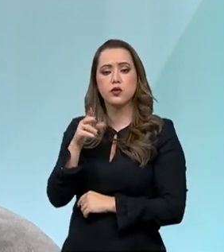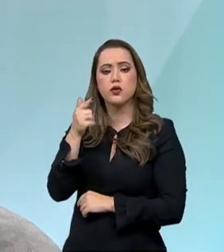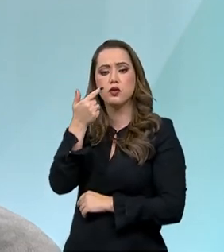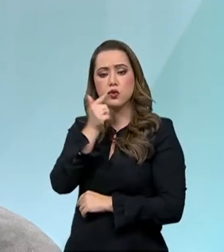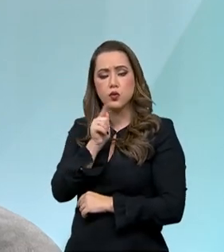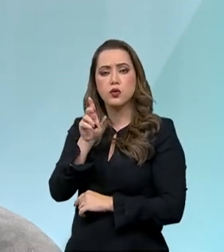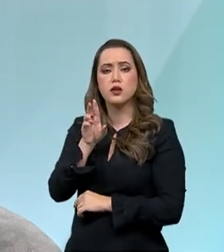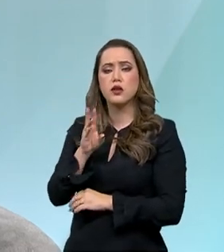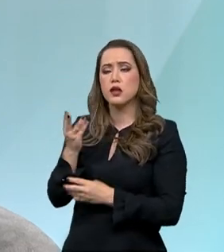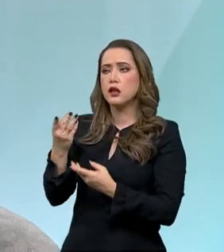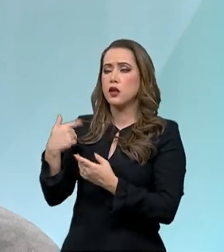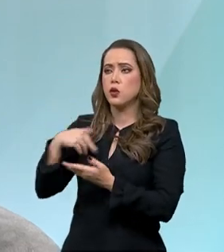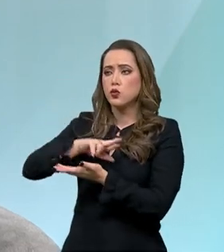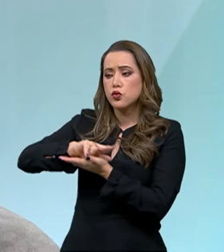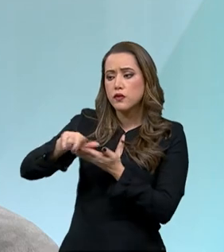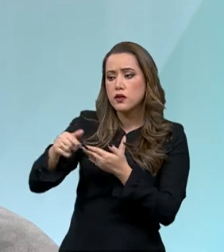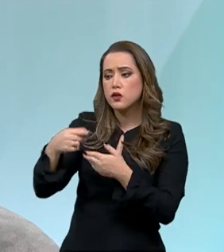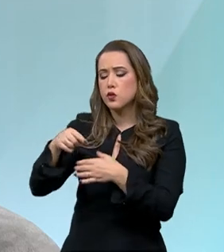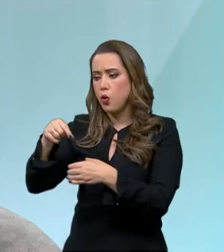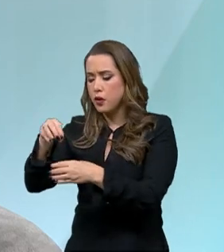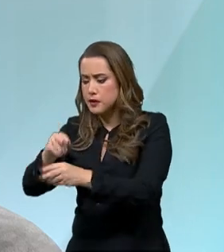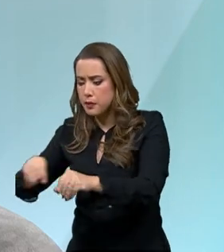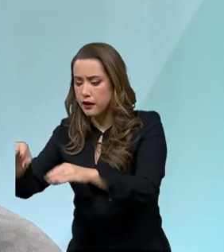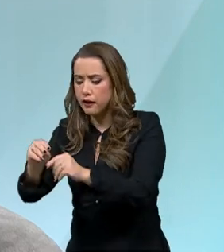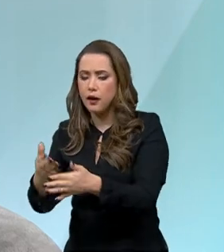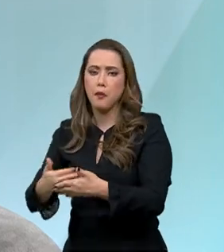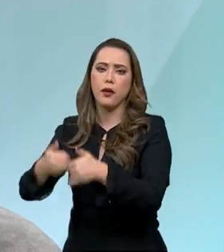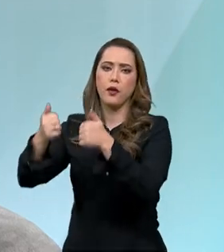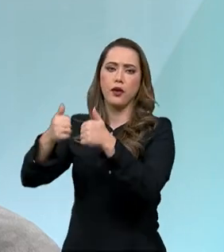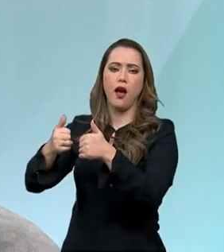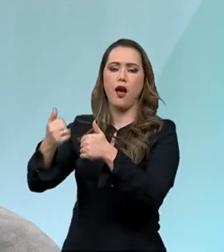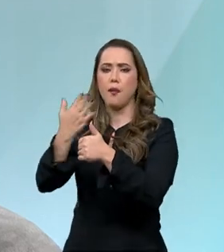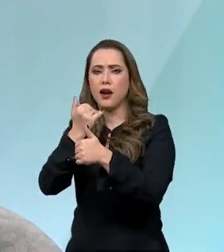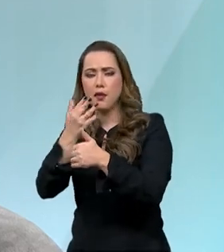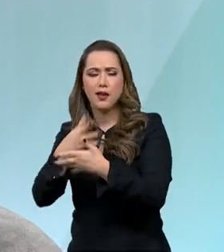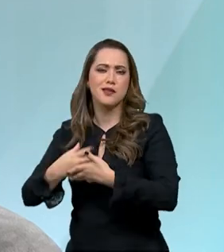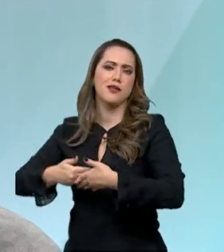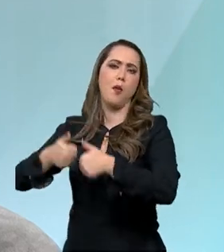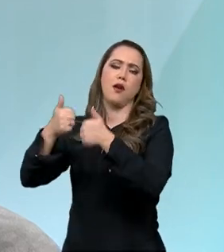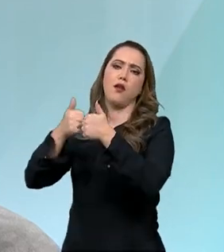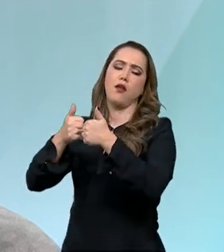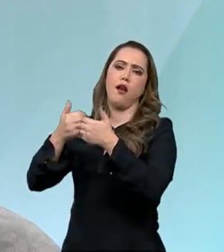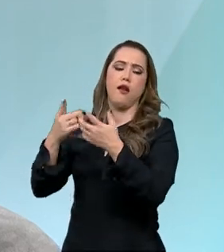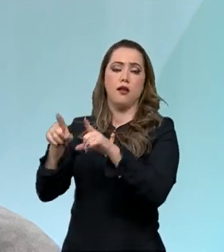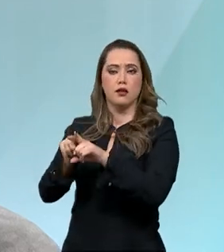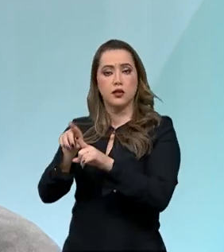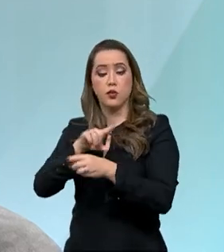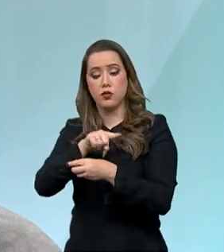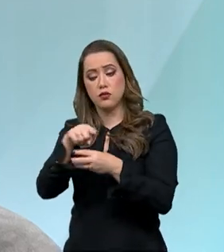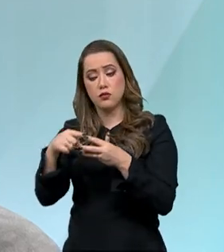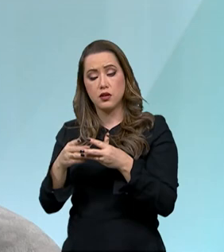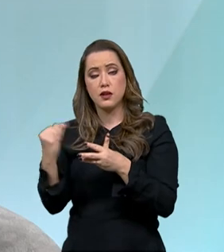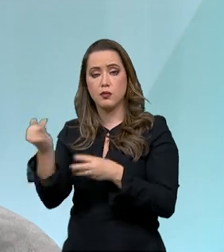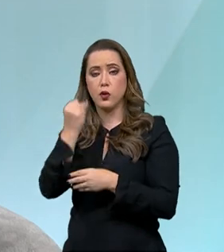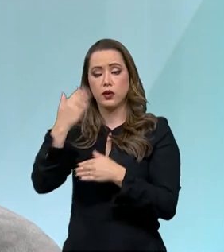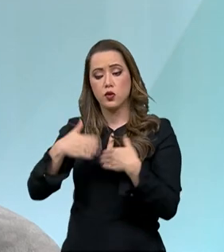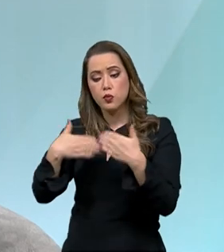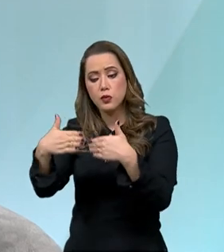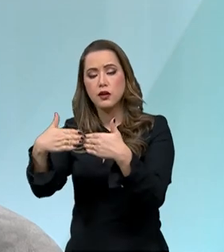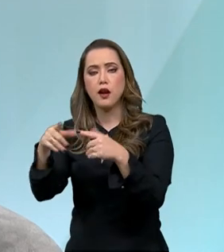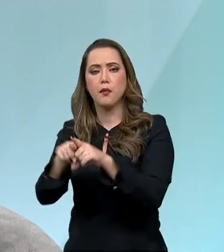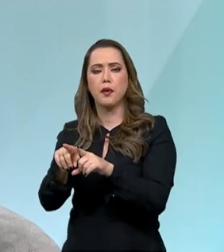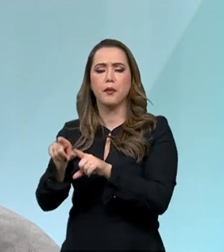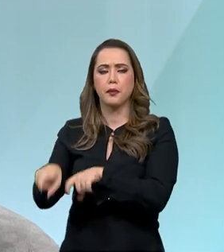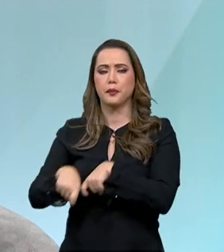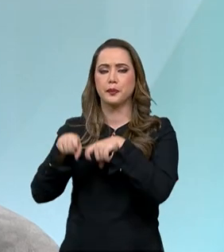de nitrogênio. Então, acho que esses três grandes avanços, esses três grandes avanços que nós conseguimos na agricultura brasileira